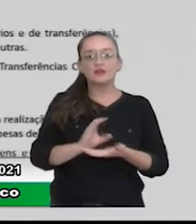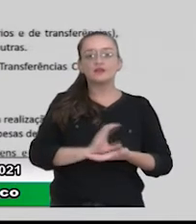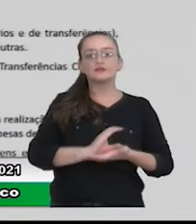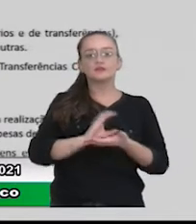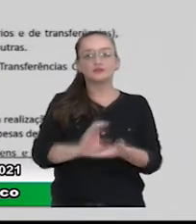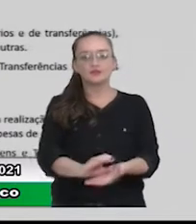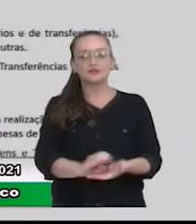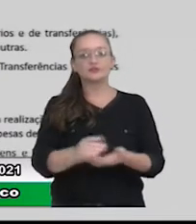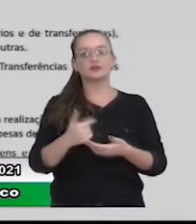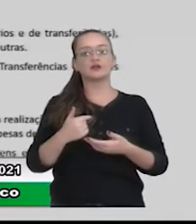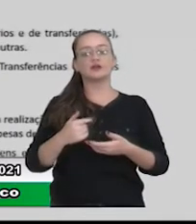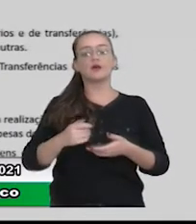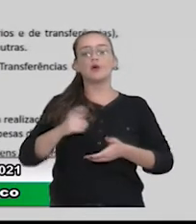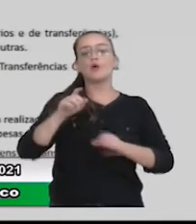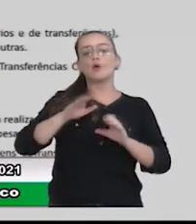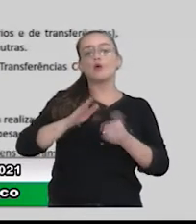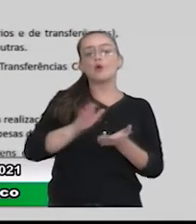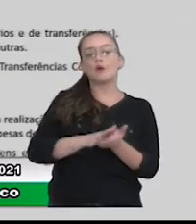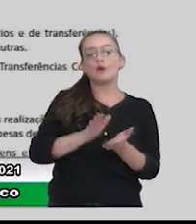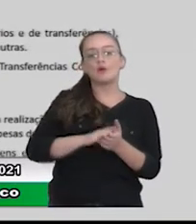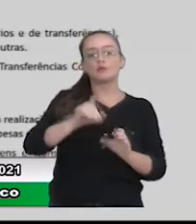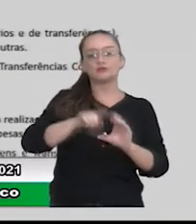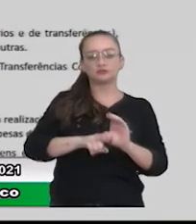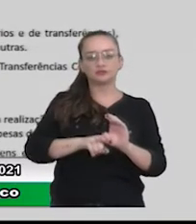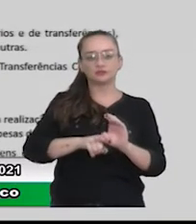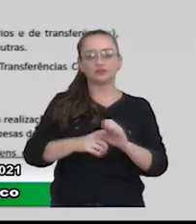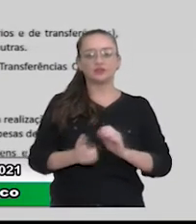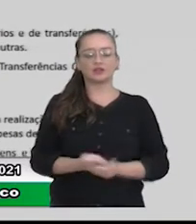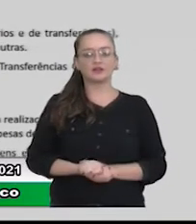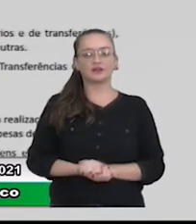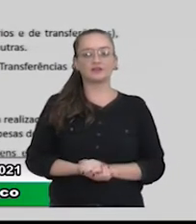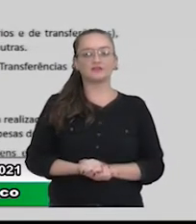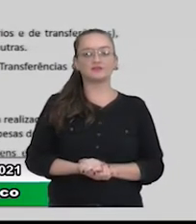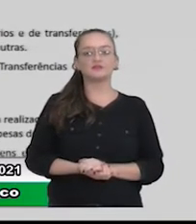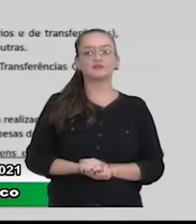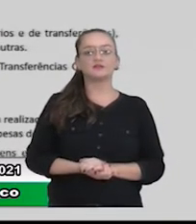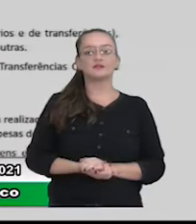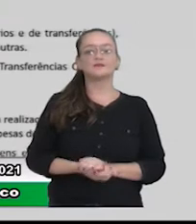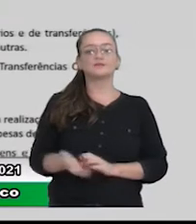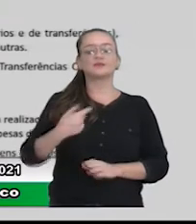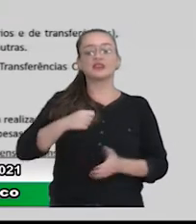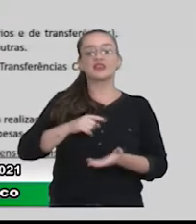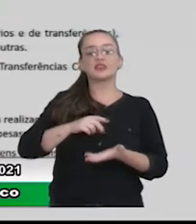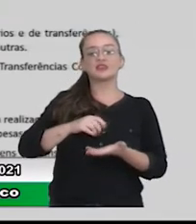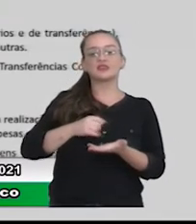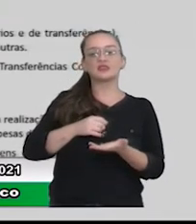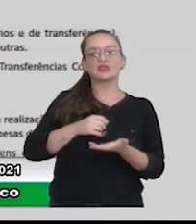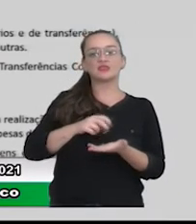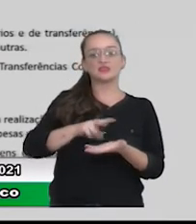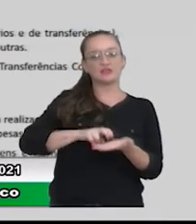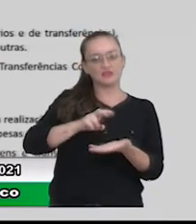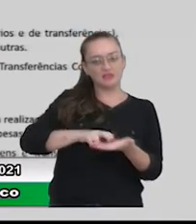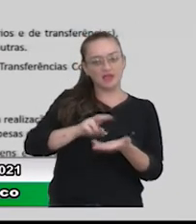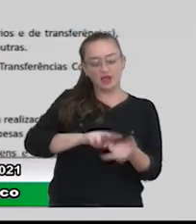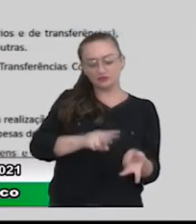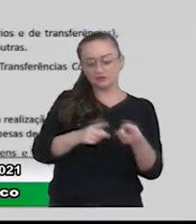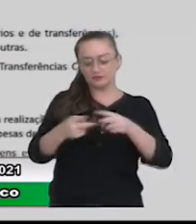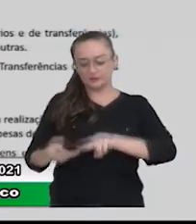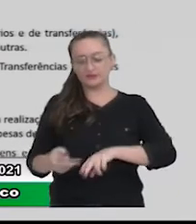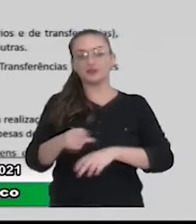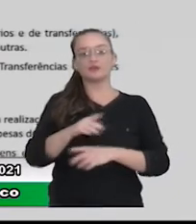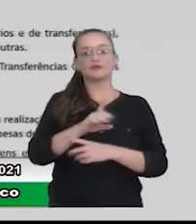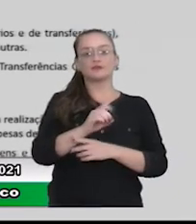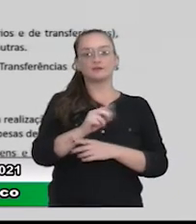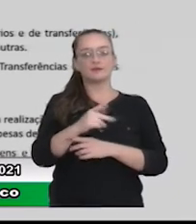o serviço, cobrança de dívida e são elas principais, impostos e taxas e as transferências, cota parte CMS, PVA e